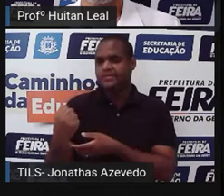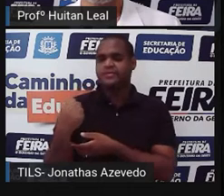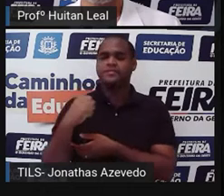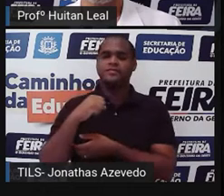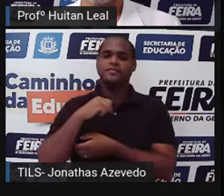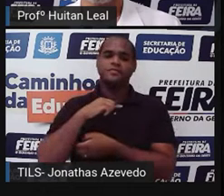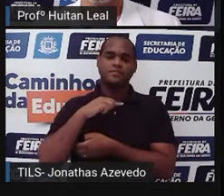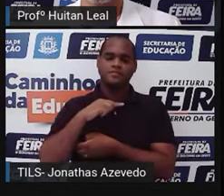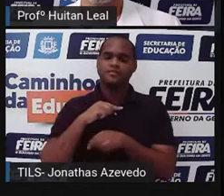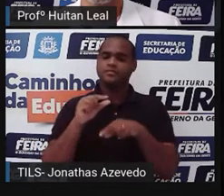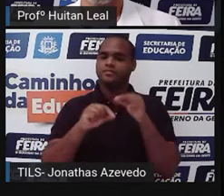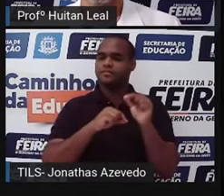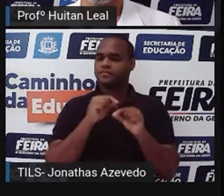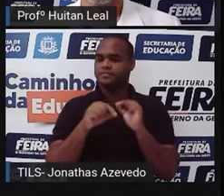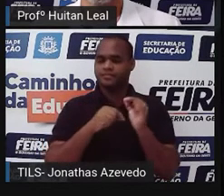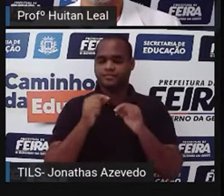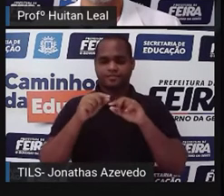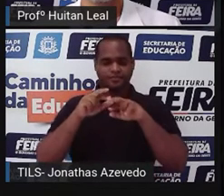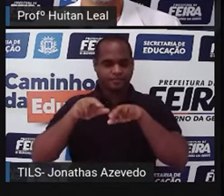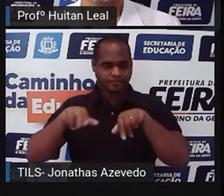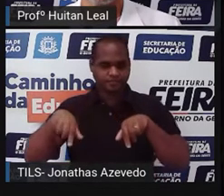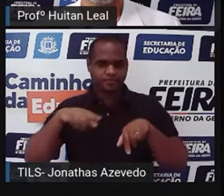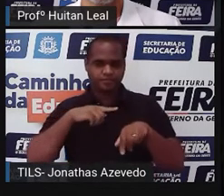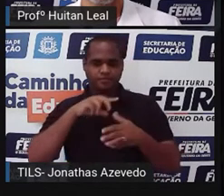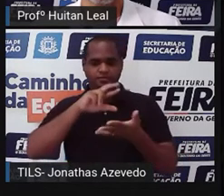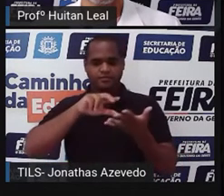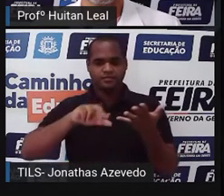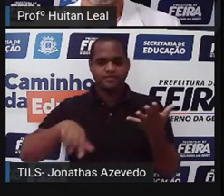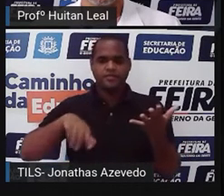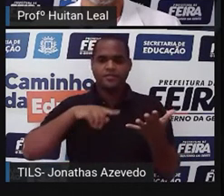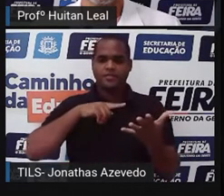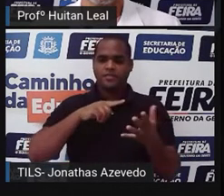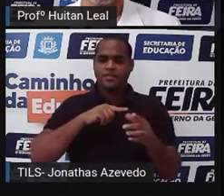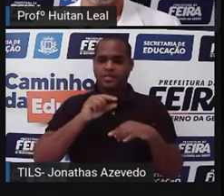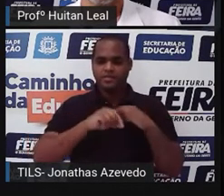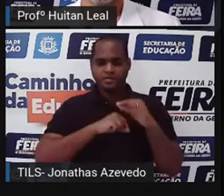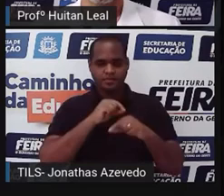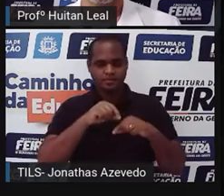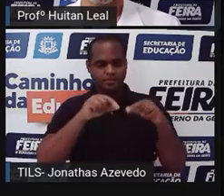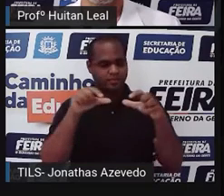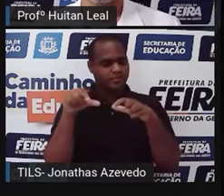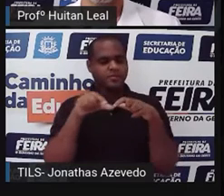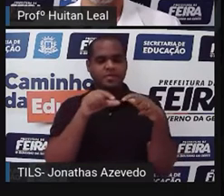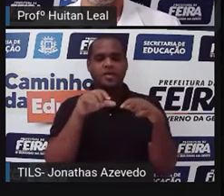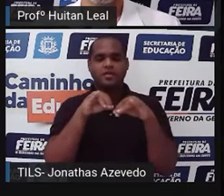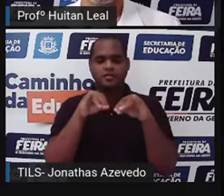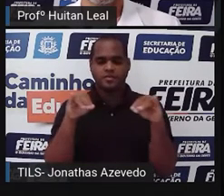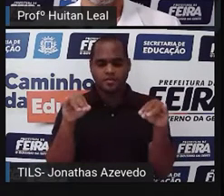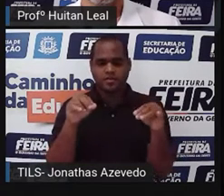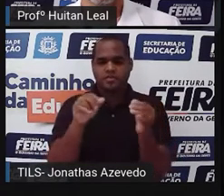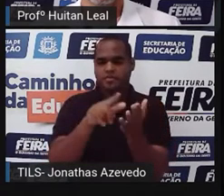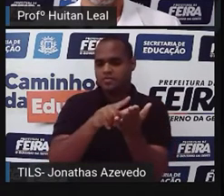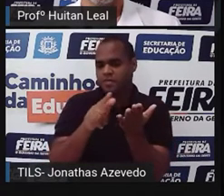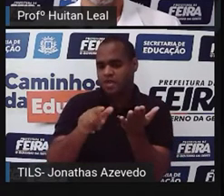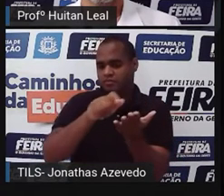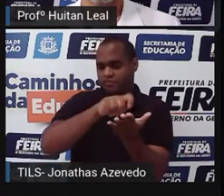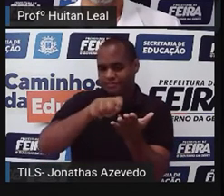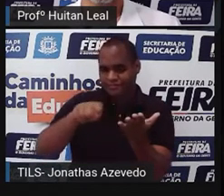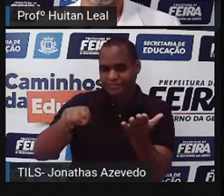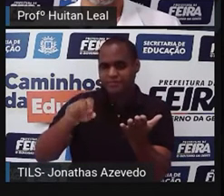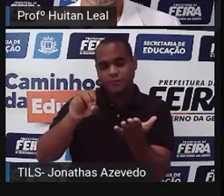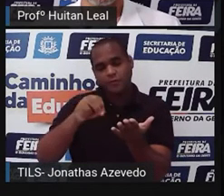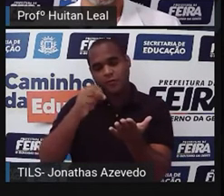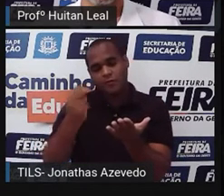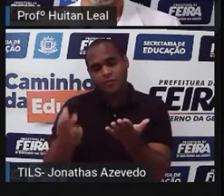tipos de fatos que são evidenciados nas notícias, tanto de jornal escrito quanto